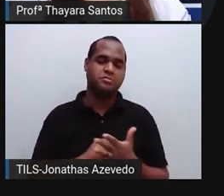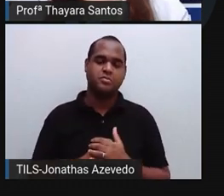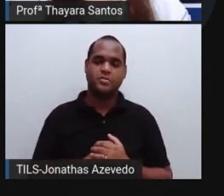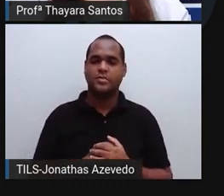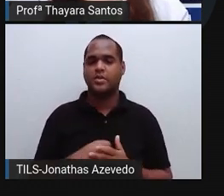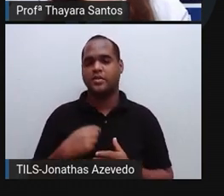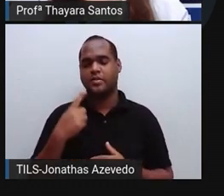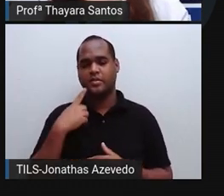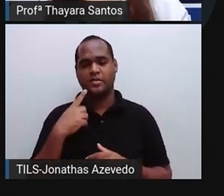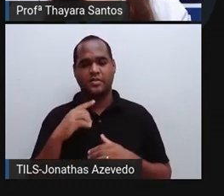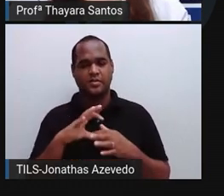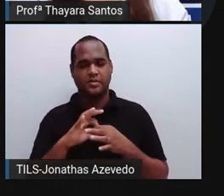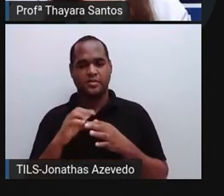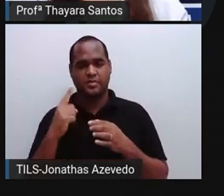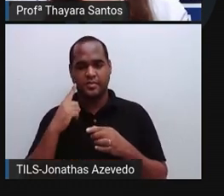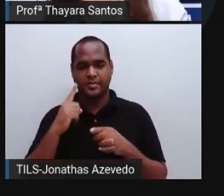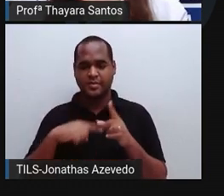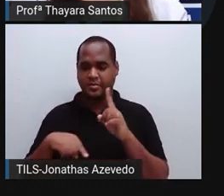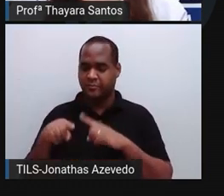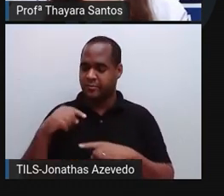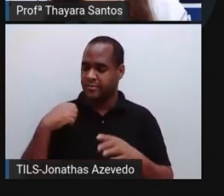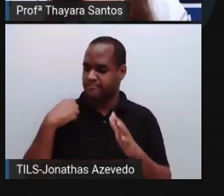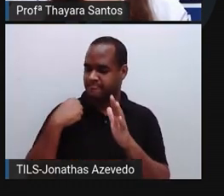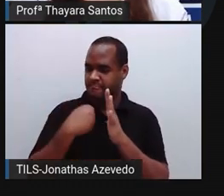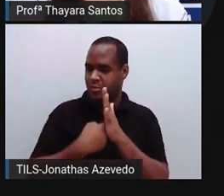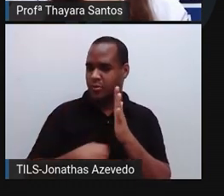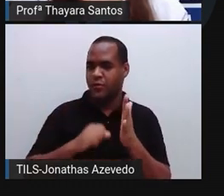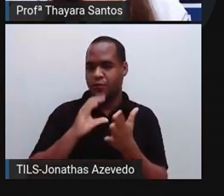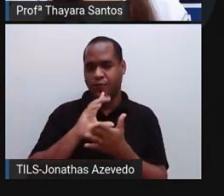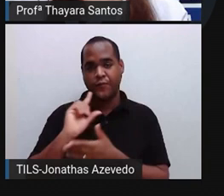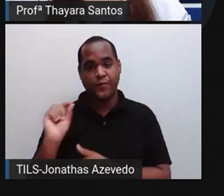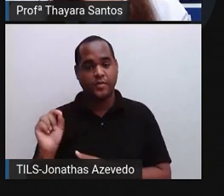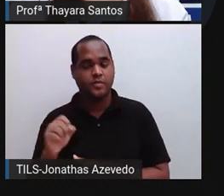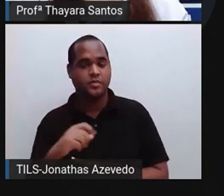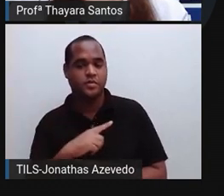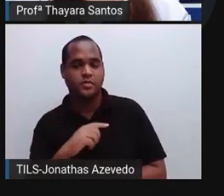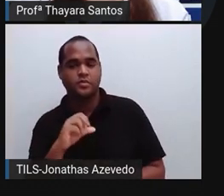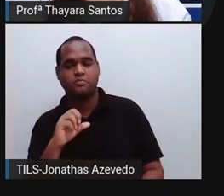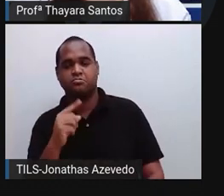Neurotransmissor que controla as reações de luta ou fuga. Eu acho que é a sinapse.